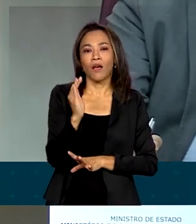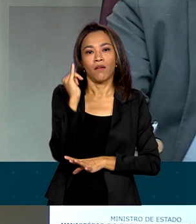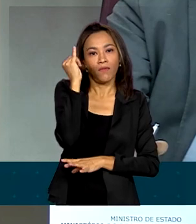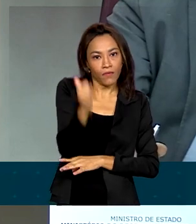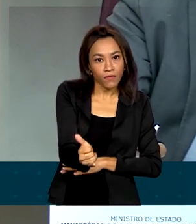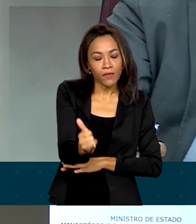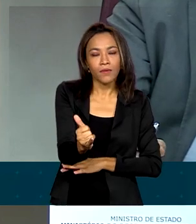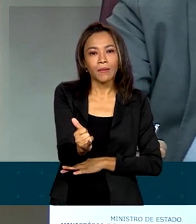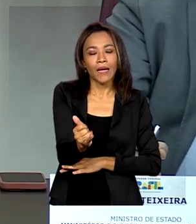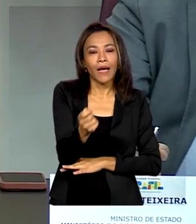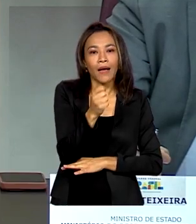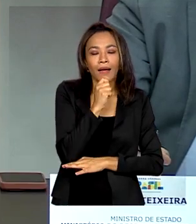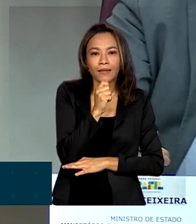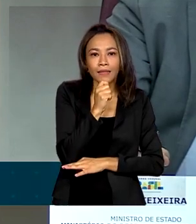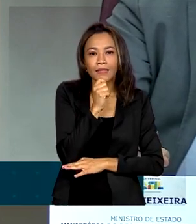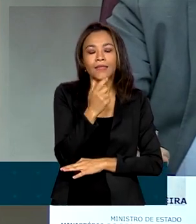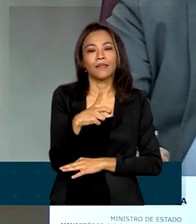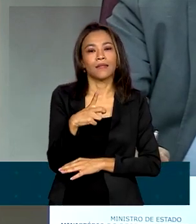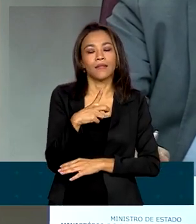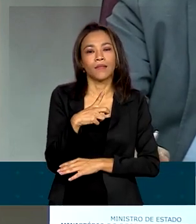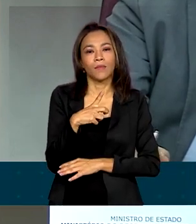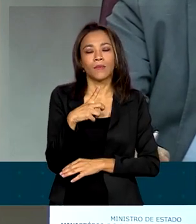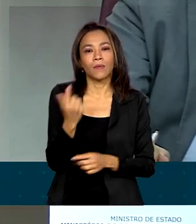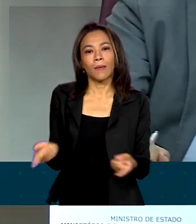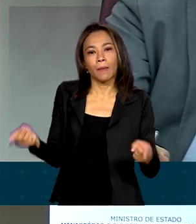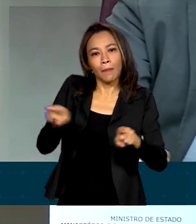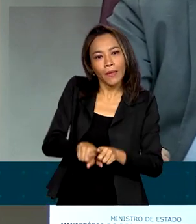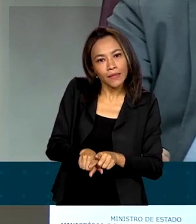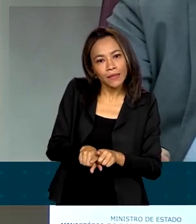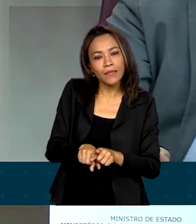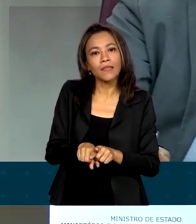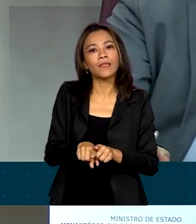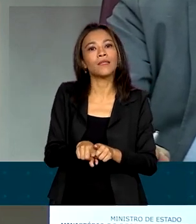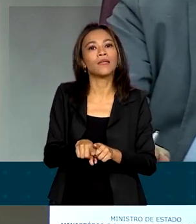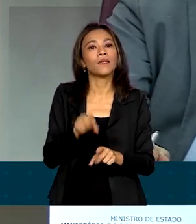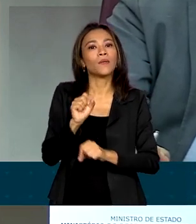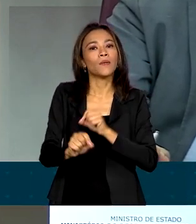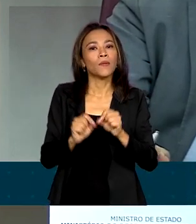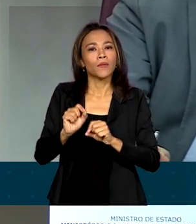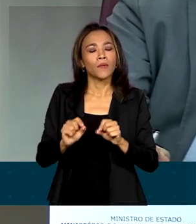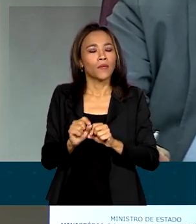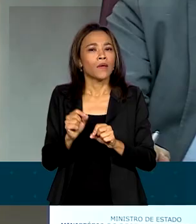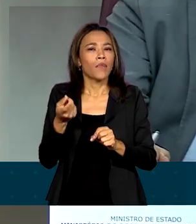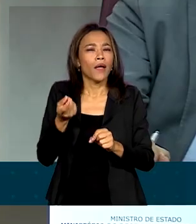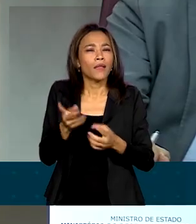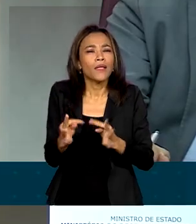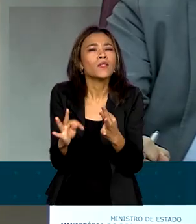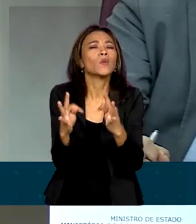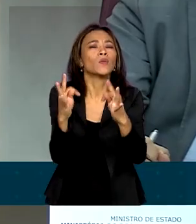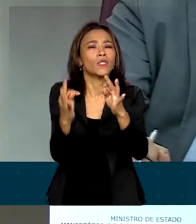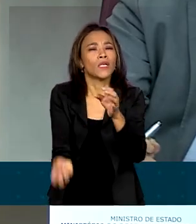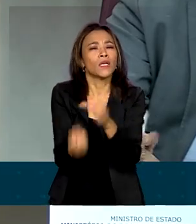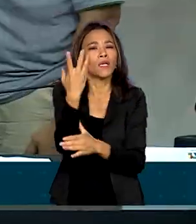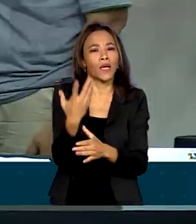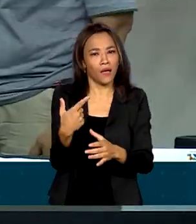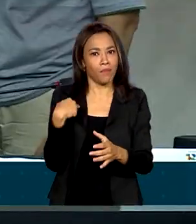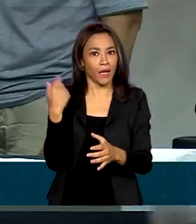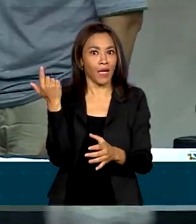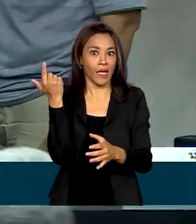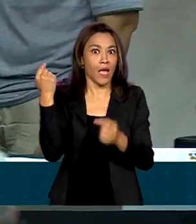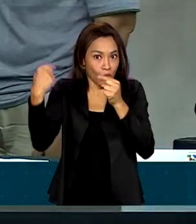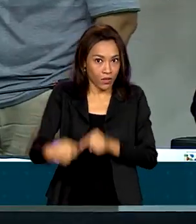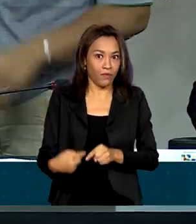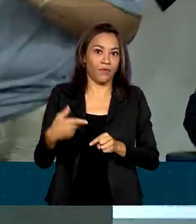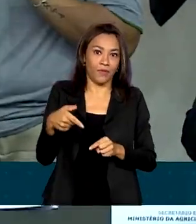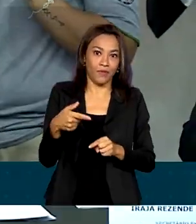a gente ainda está em uma parceria para construir uma área de tecnologia que dê conta do tamanho do desafio. Com a